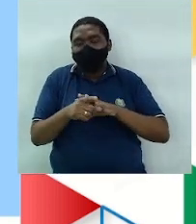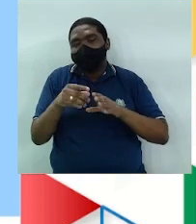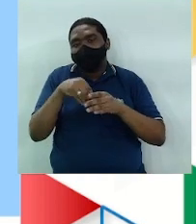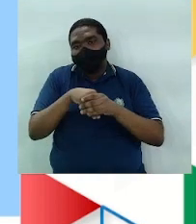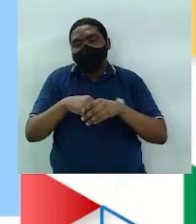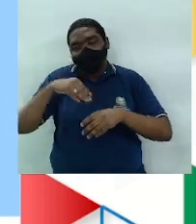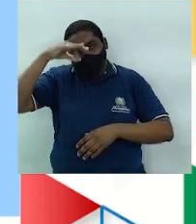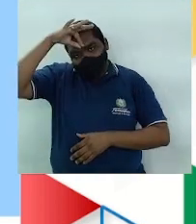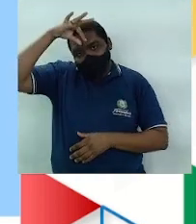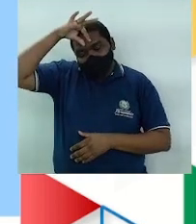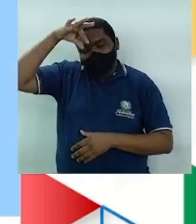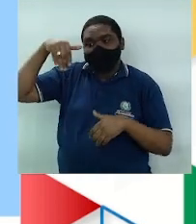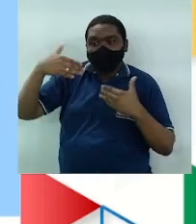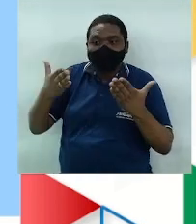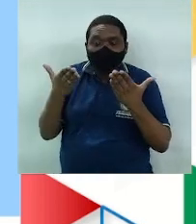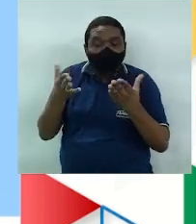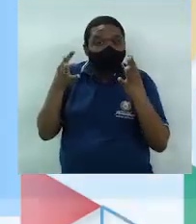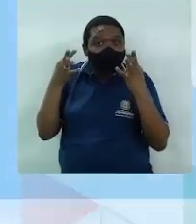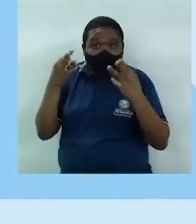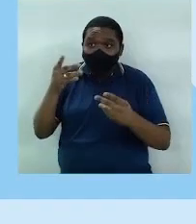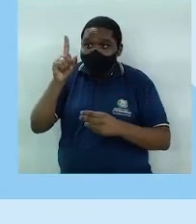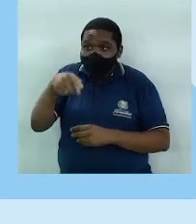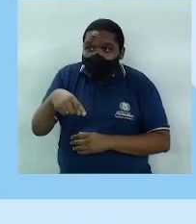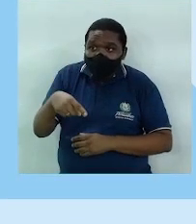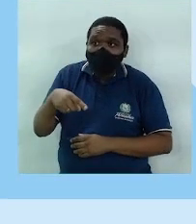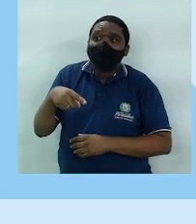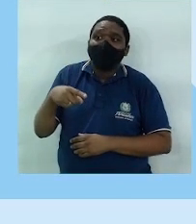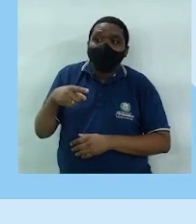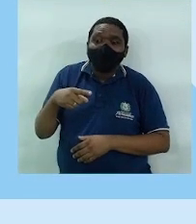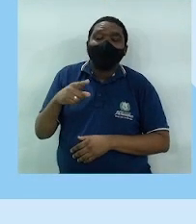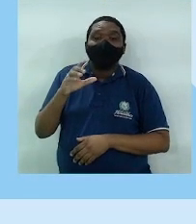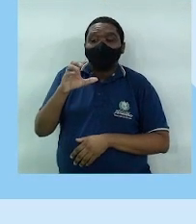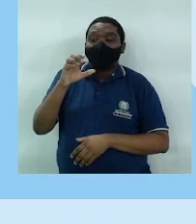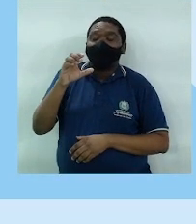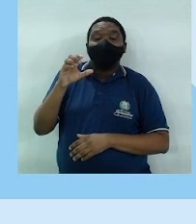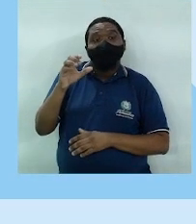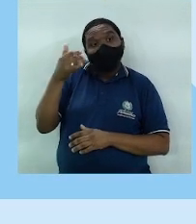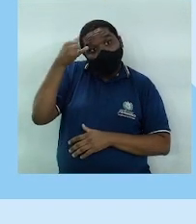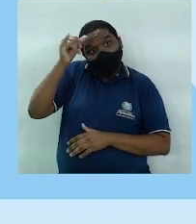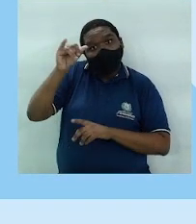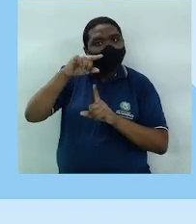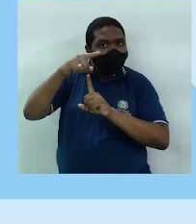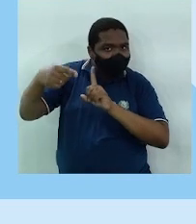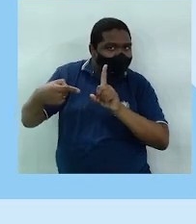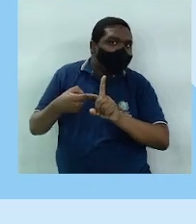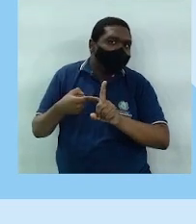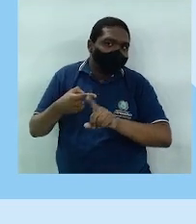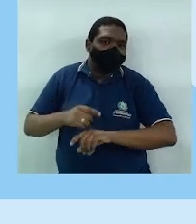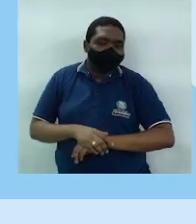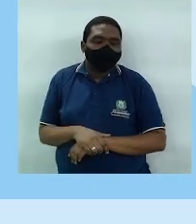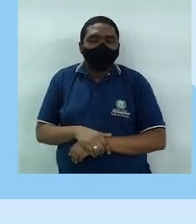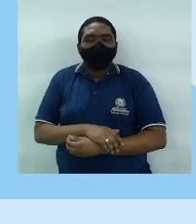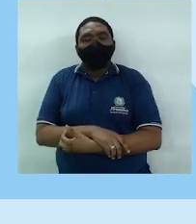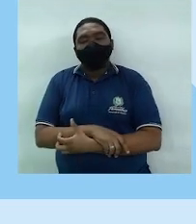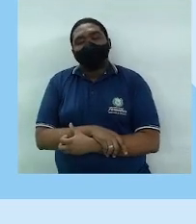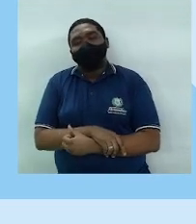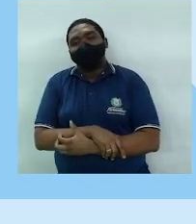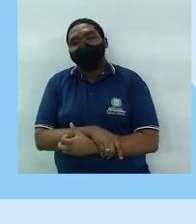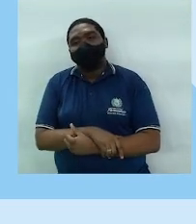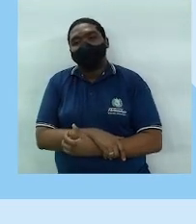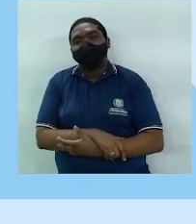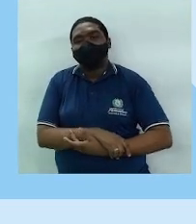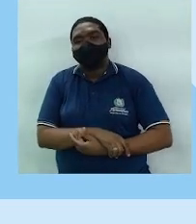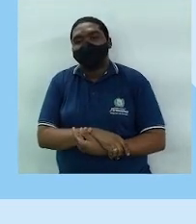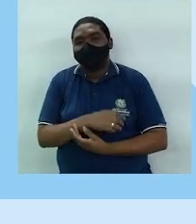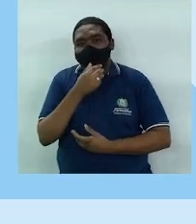vagina. Então, todos esses meios são meios de contraceptivos, de tentar evitar a gravidez, tá